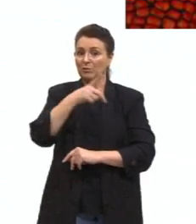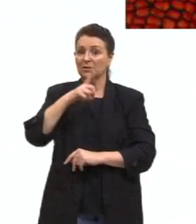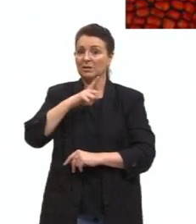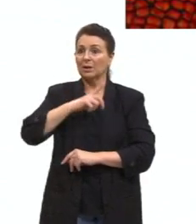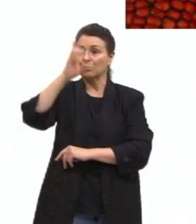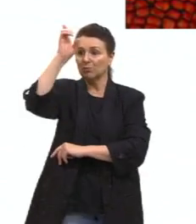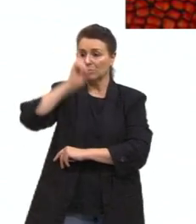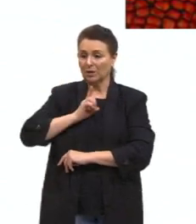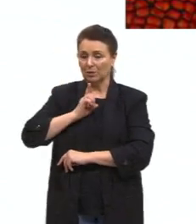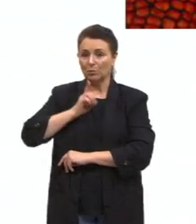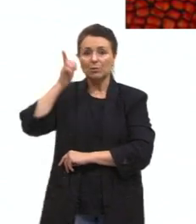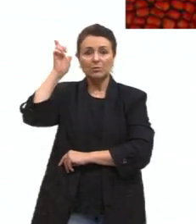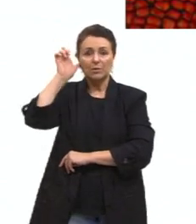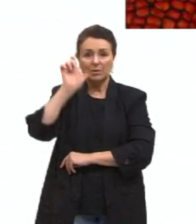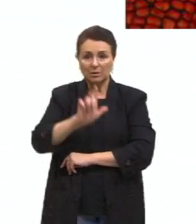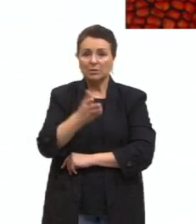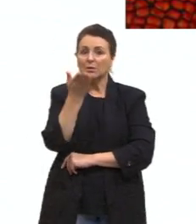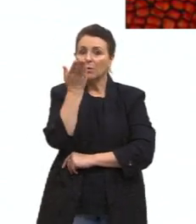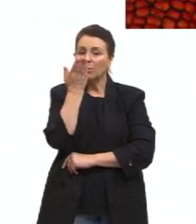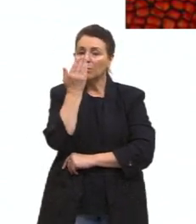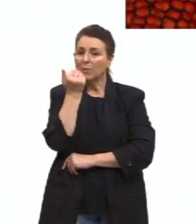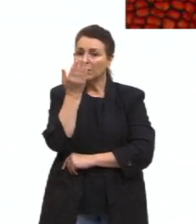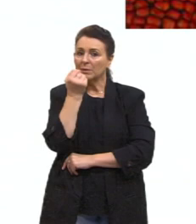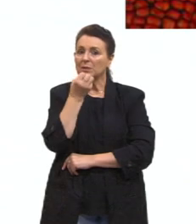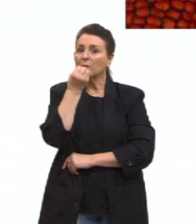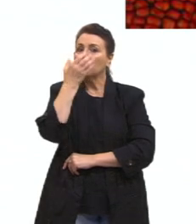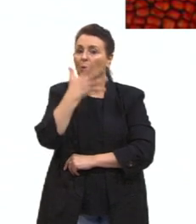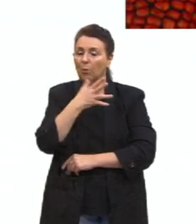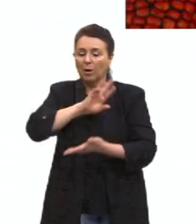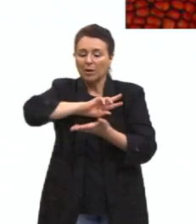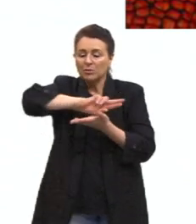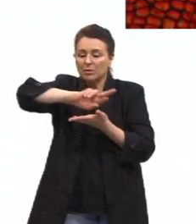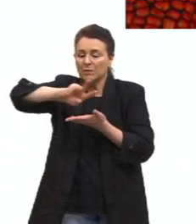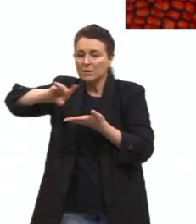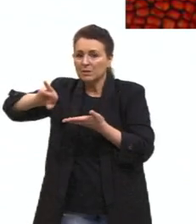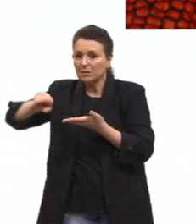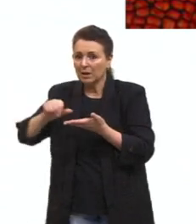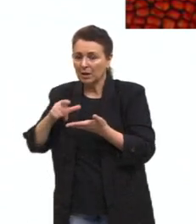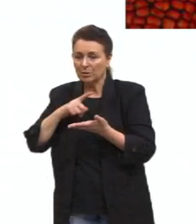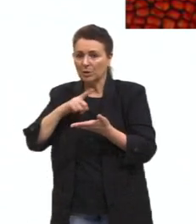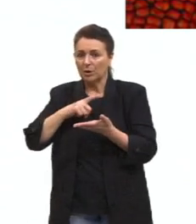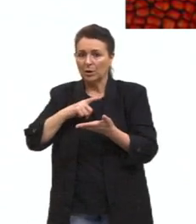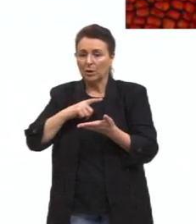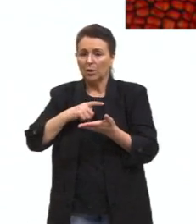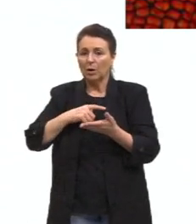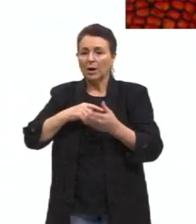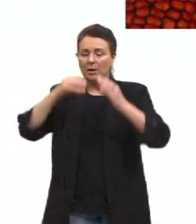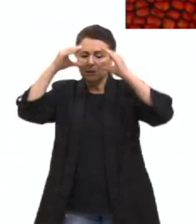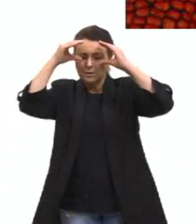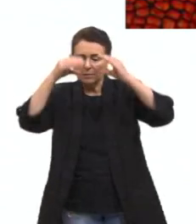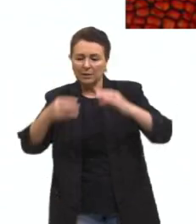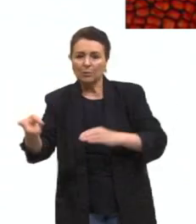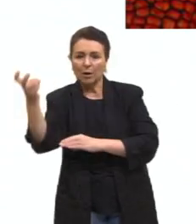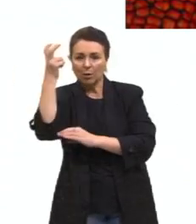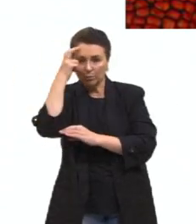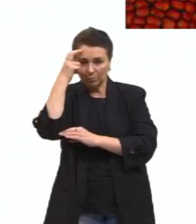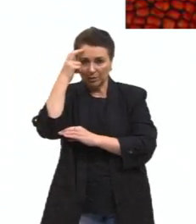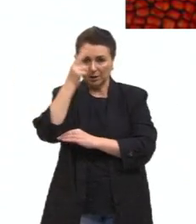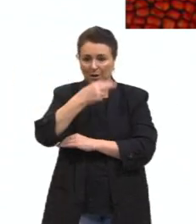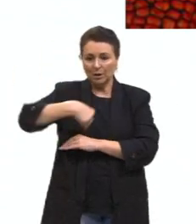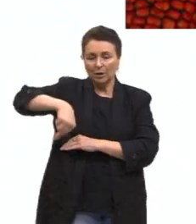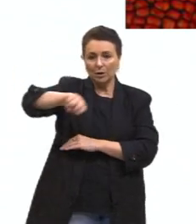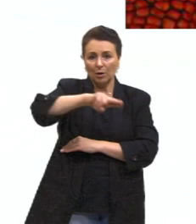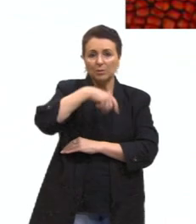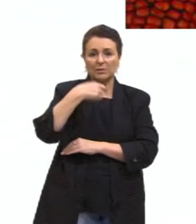alimentação saudável, com diversidade, de acordo com a sua cultura. Então, nós deveríamos, para isso,